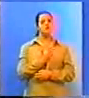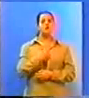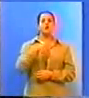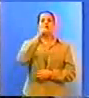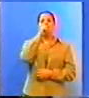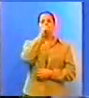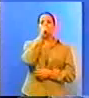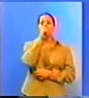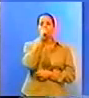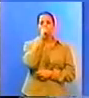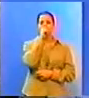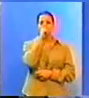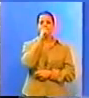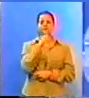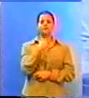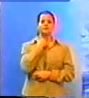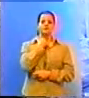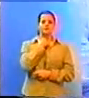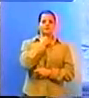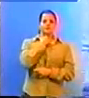gastar um centavo do dinheiro dele se não for para as coisas boas dízimo pode gastar-cultur…